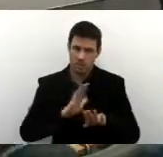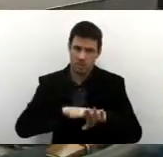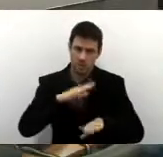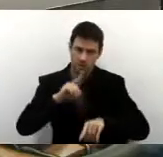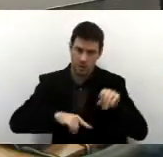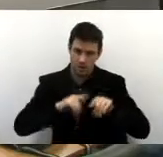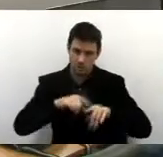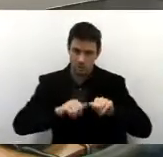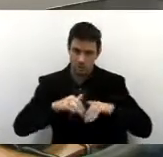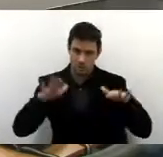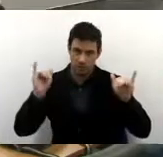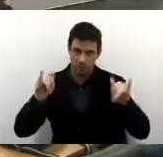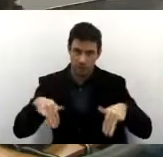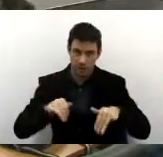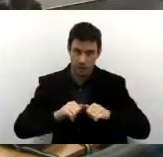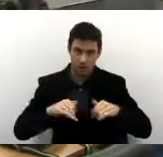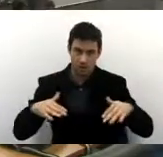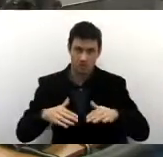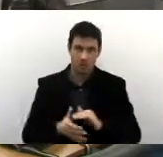por encerrar essa audiência.